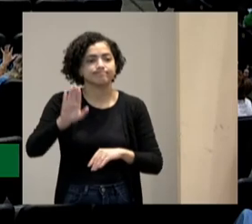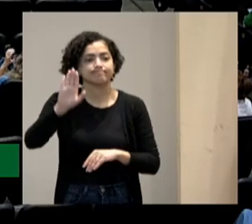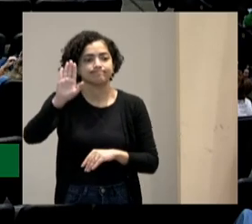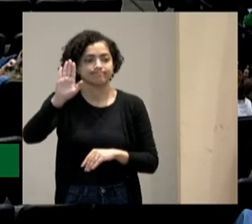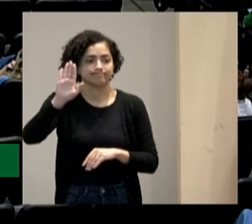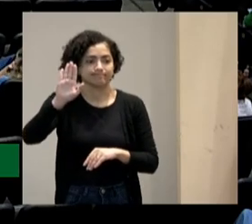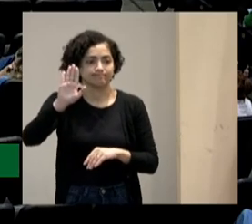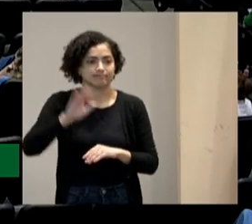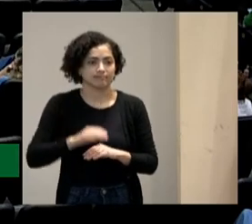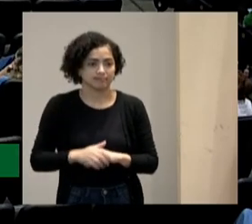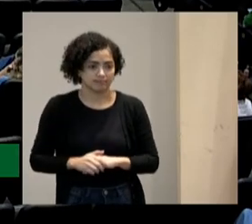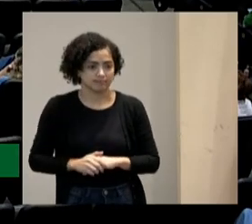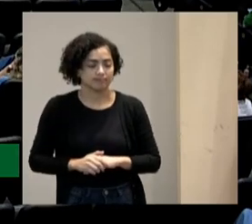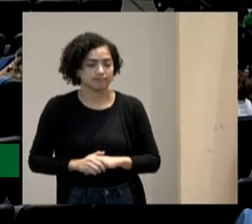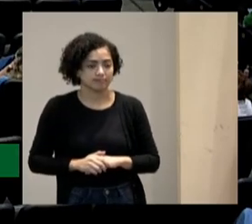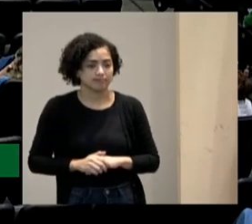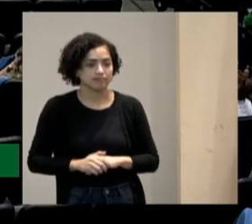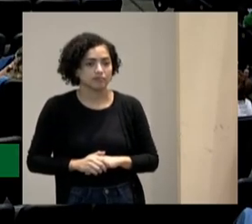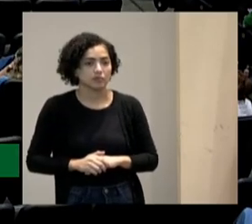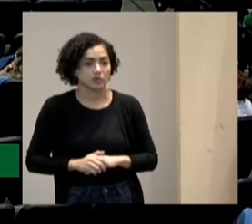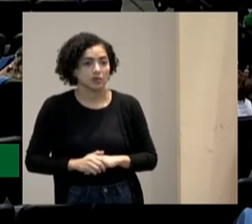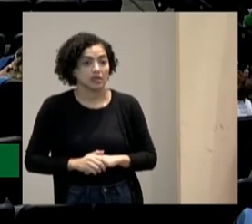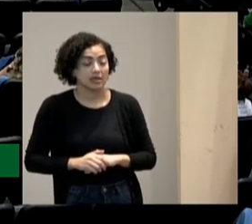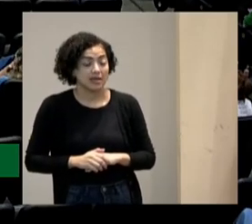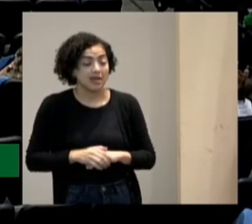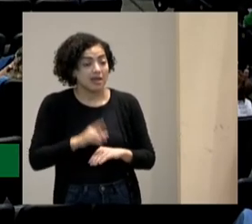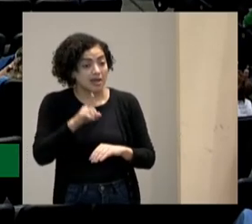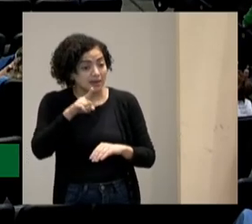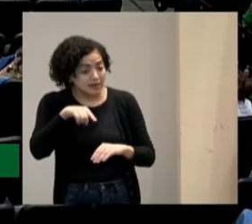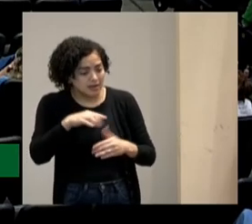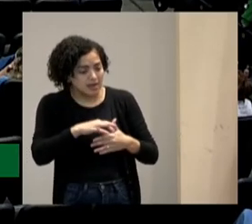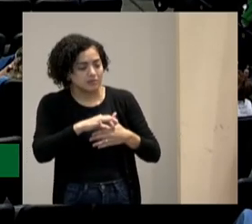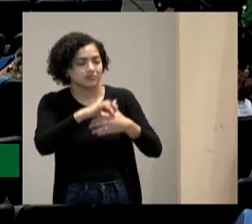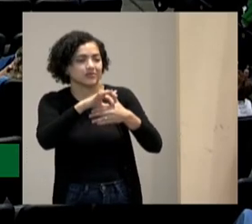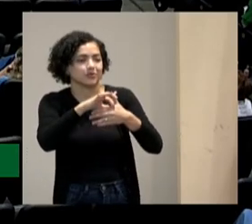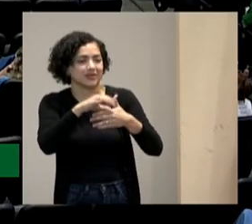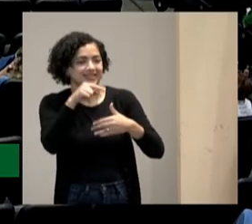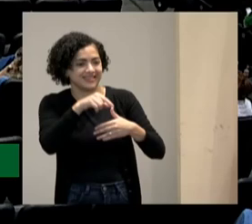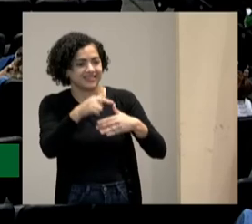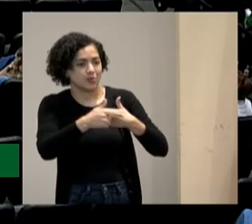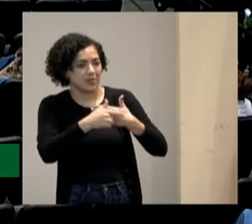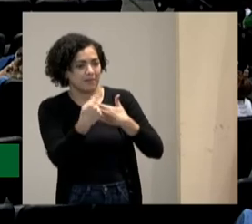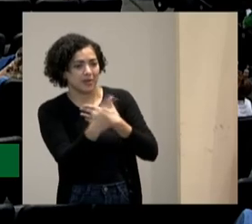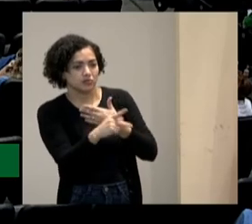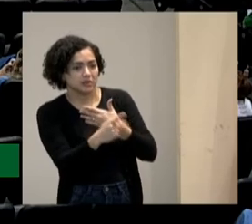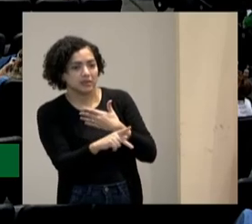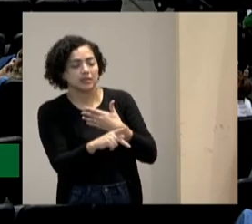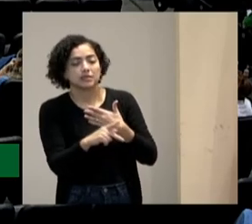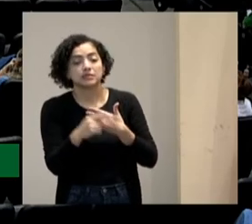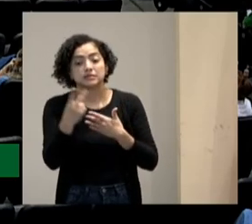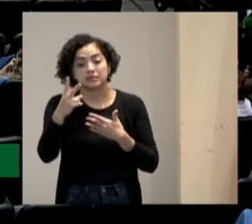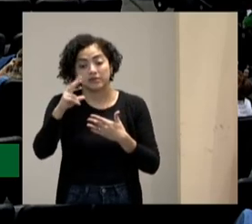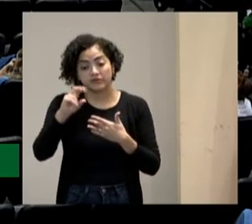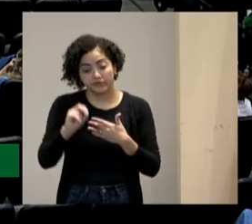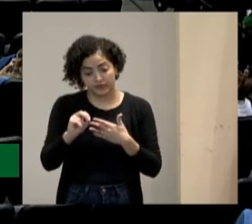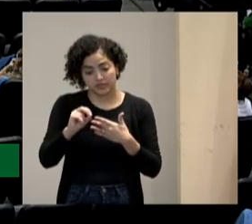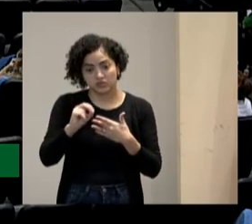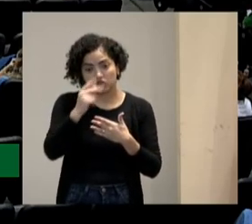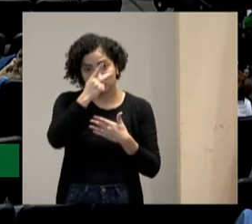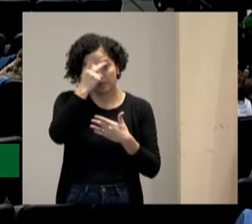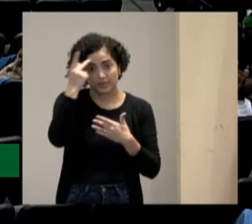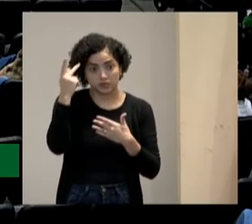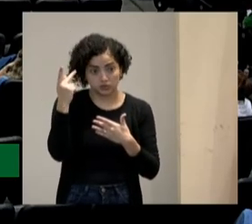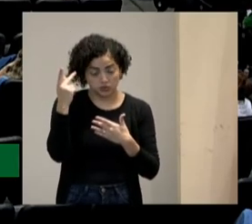é vocês estão treinados mesmo é isso que o líder tem que fazer se eu tenho 20 pessoas ao qual está na minha